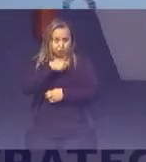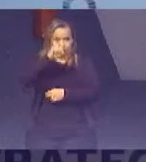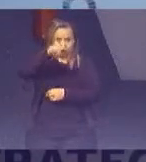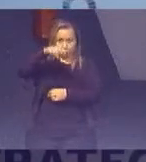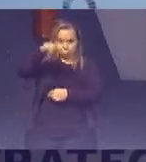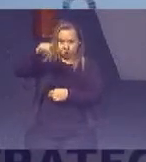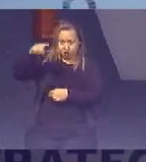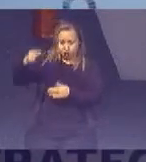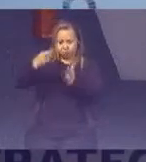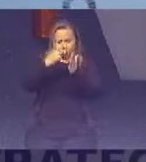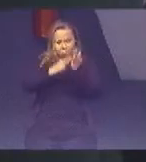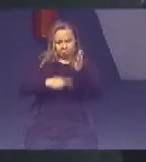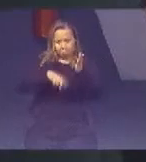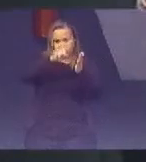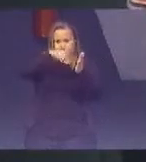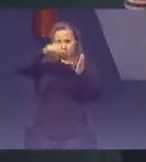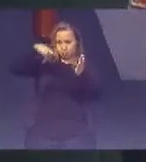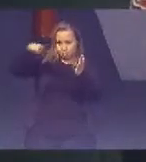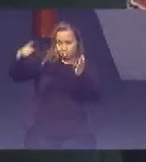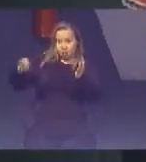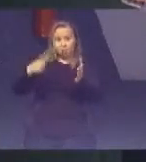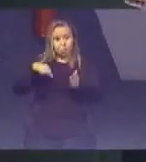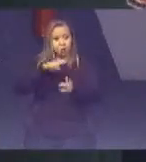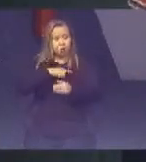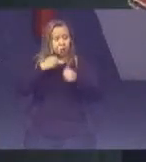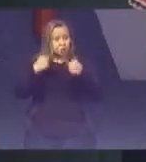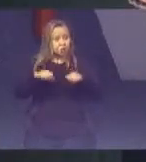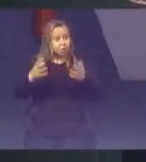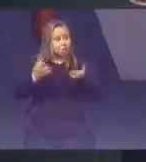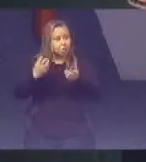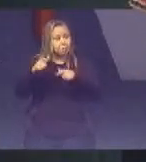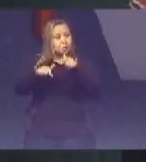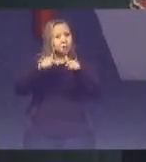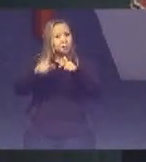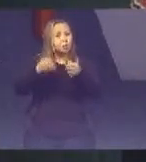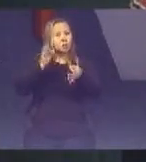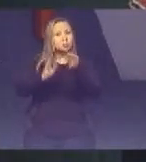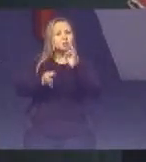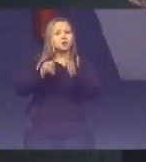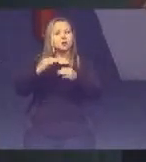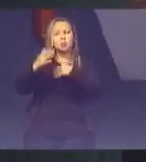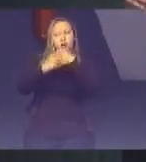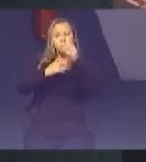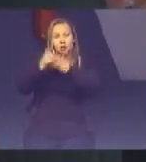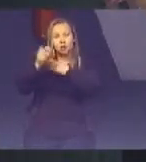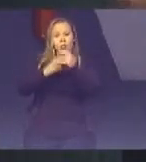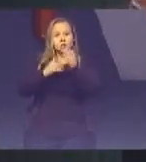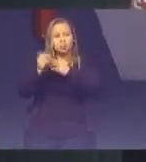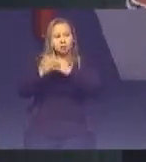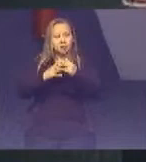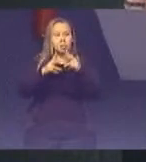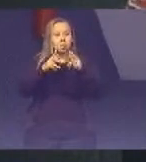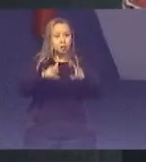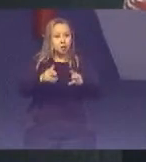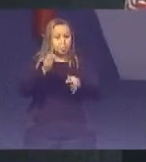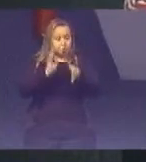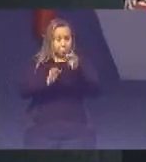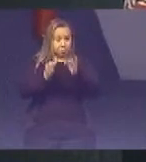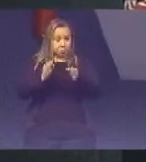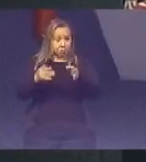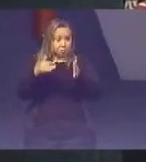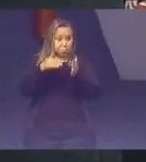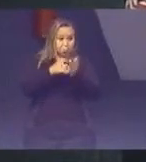nos dá Relatórios estatísticos Nós queremos Trabalhar Com o judiciário Em ação Como o judiciário A partir dessa